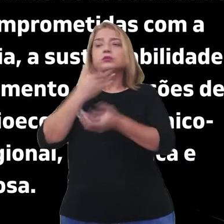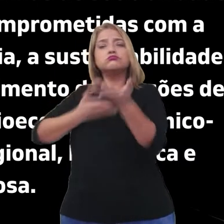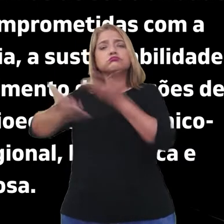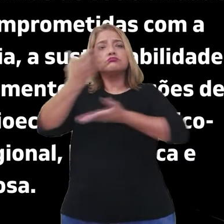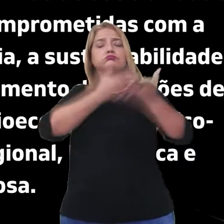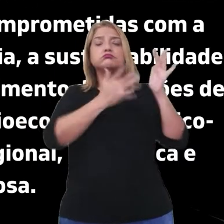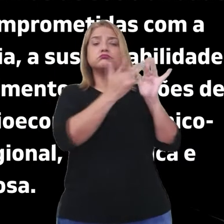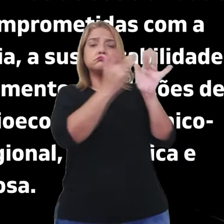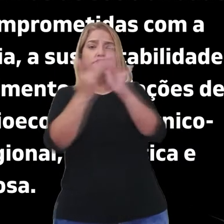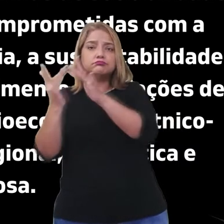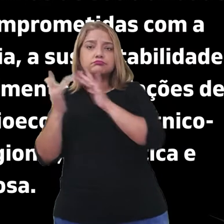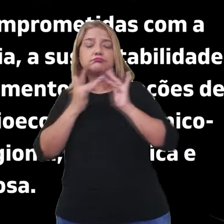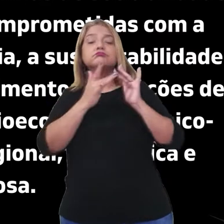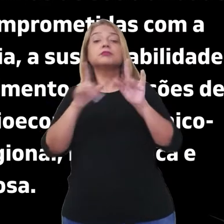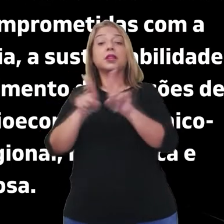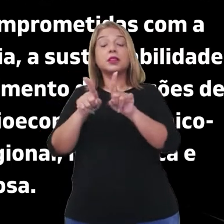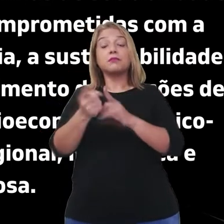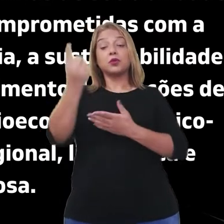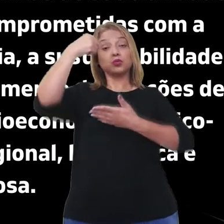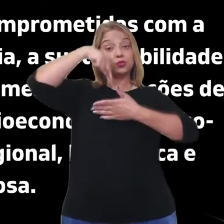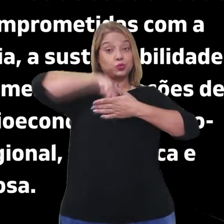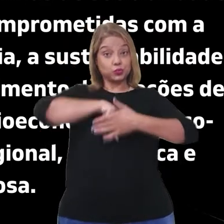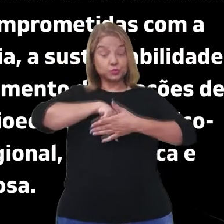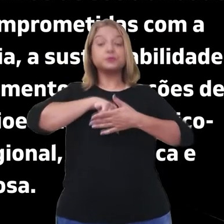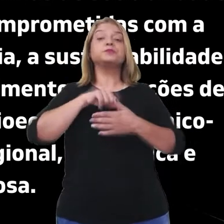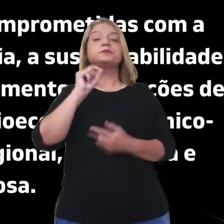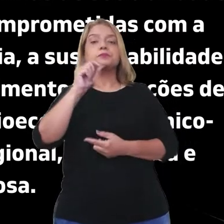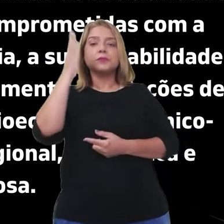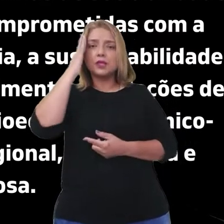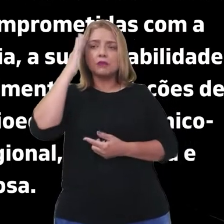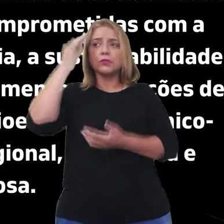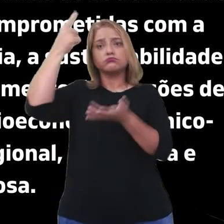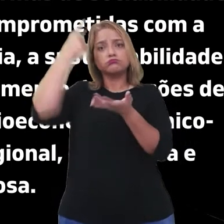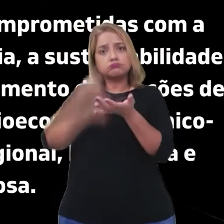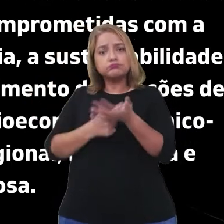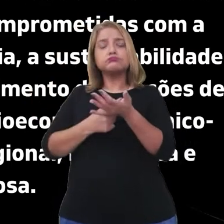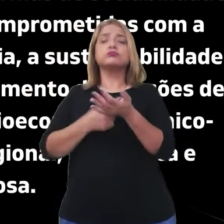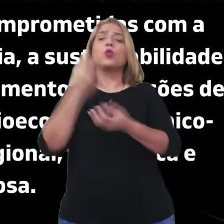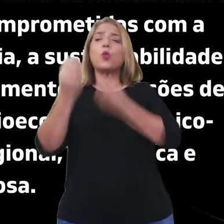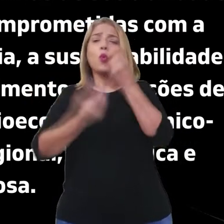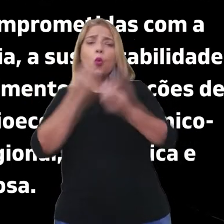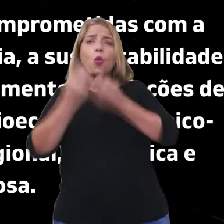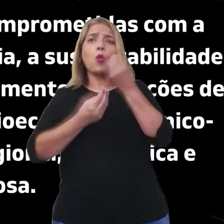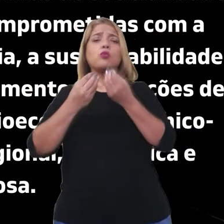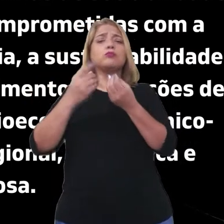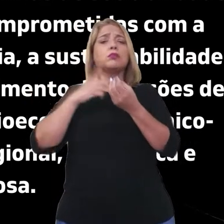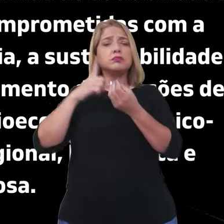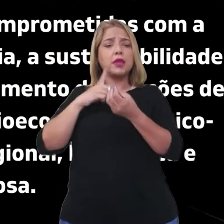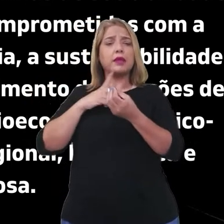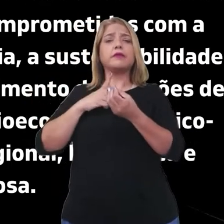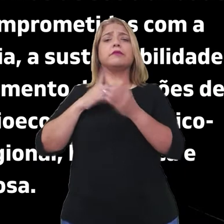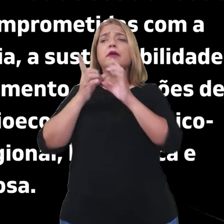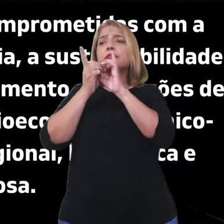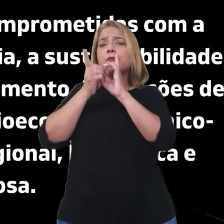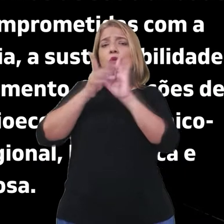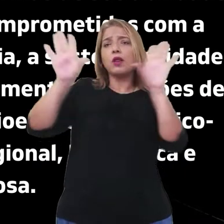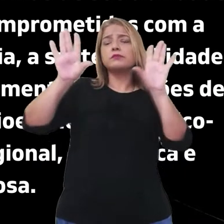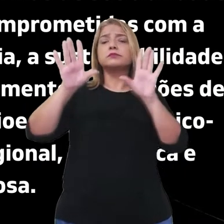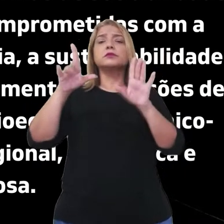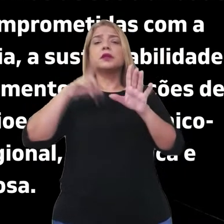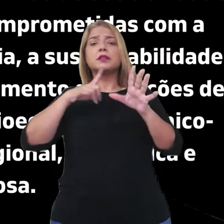e de subjetividade comprometidas com a ludicidade, a democracia, a